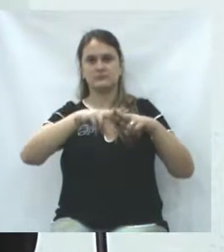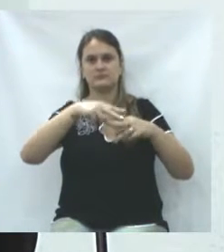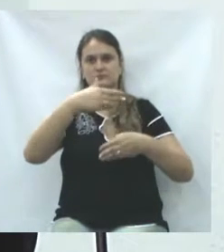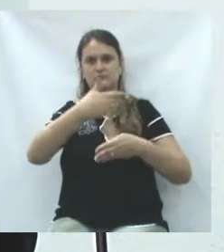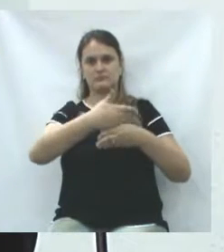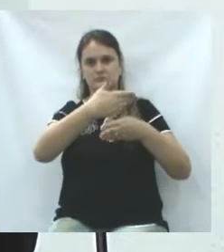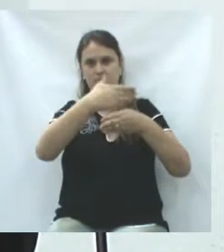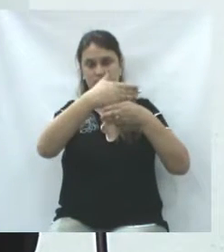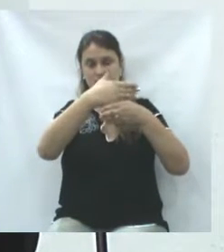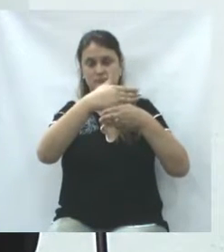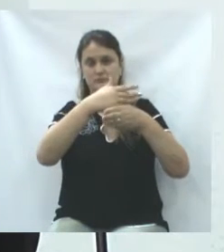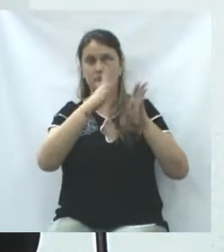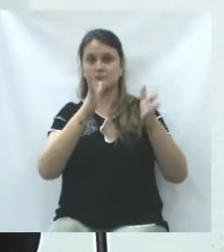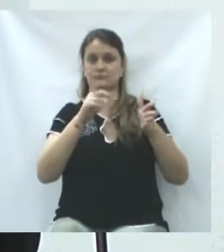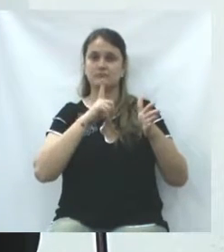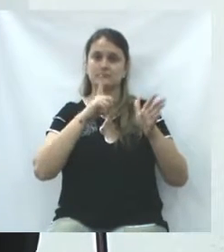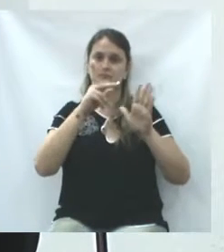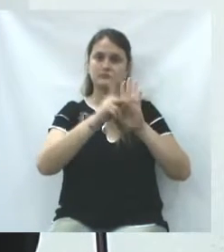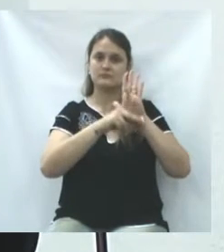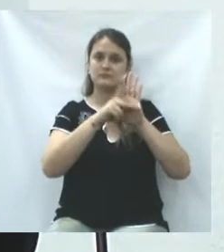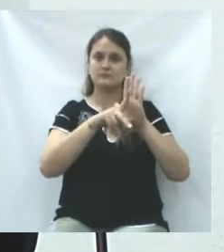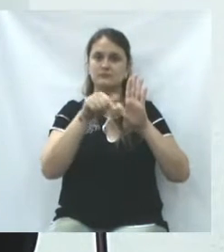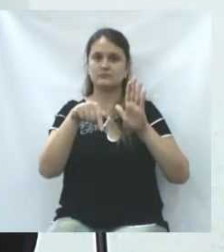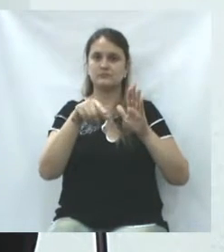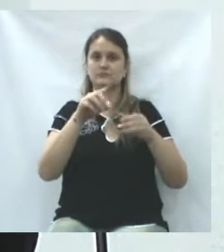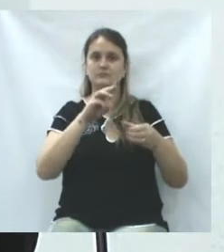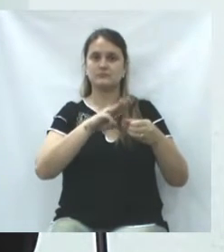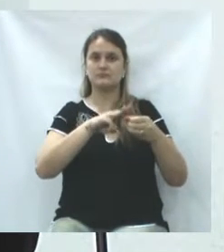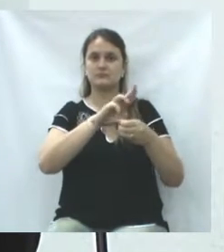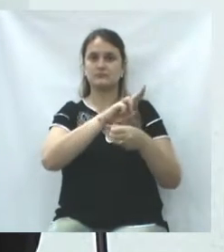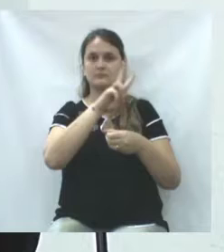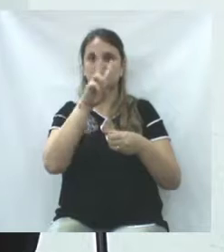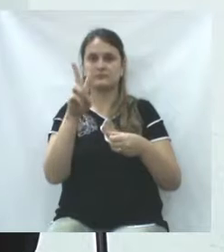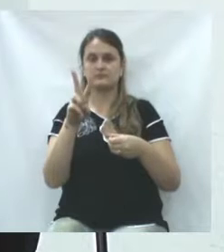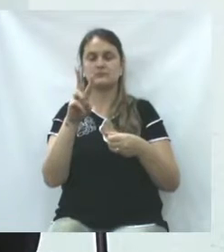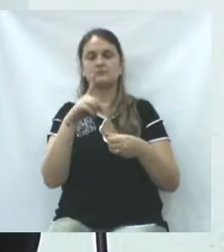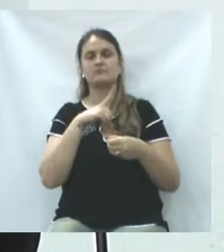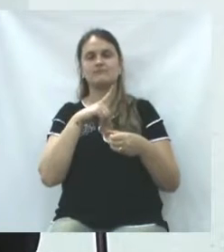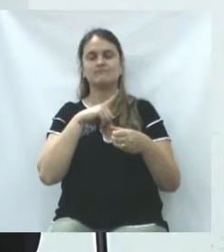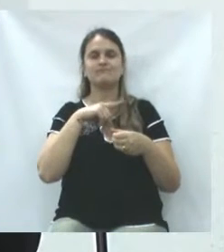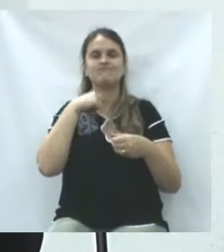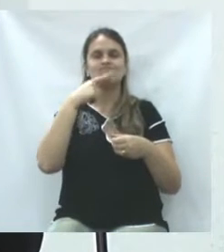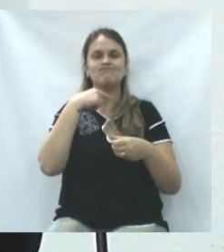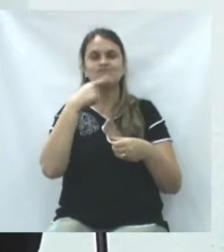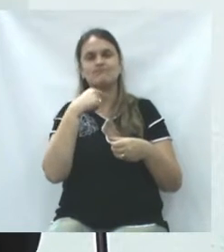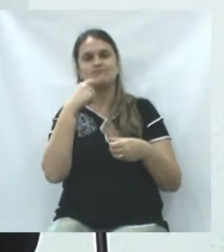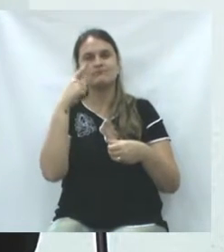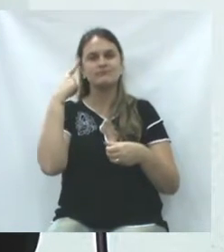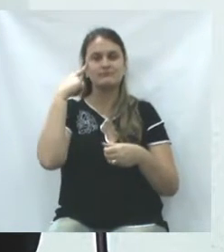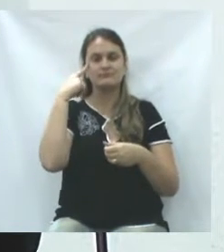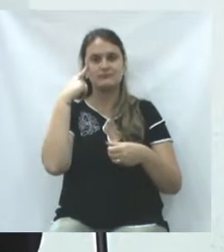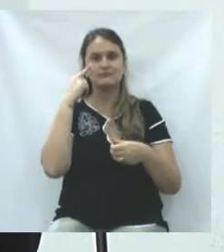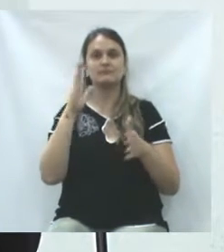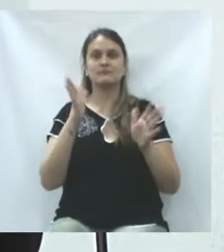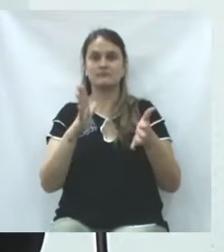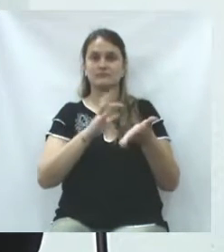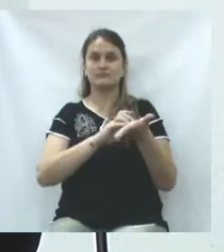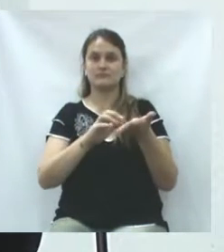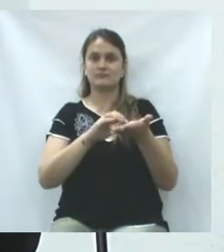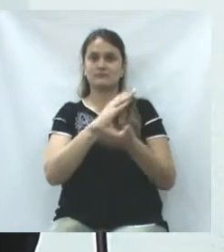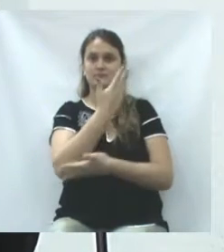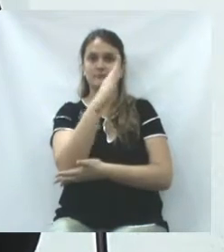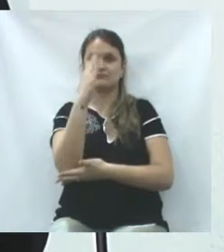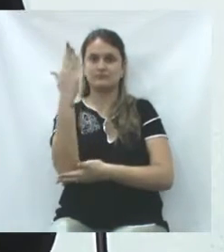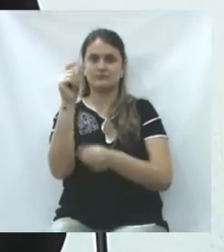presídio, que hoje existe o projeto de Nova Vitória, onde foi levantado alguns pontos, que está na mão do